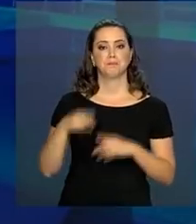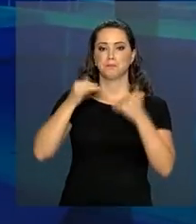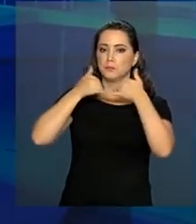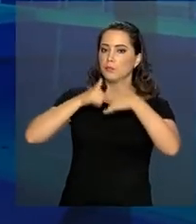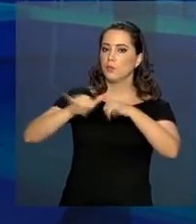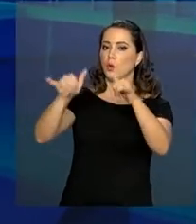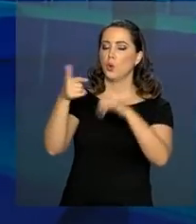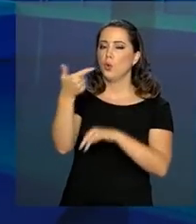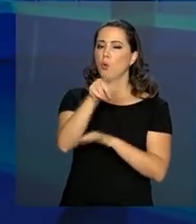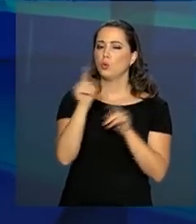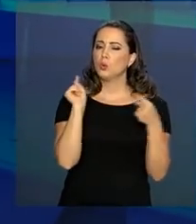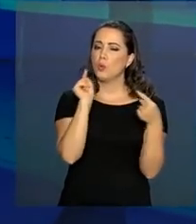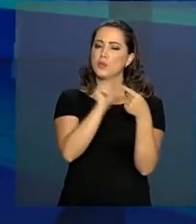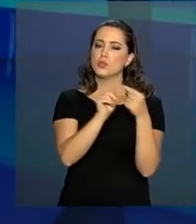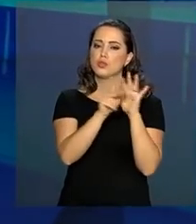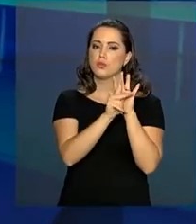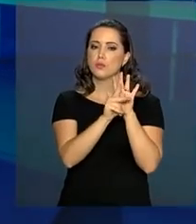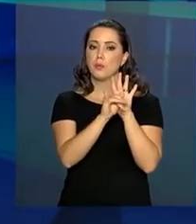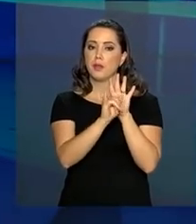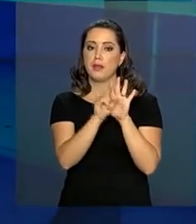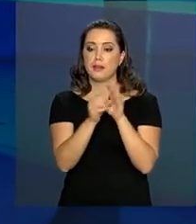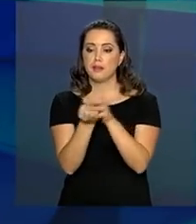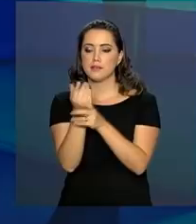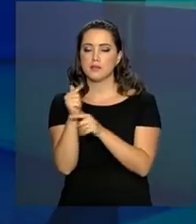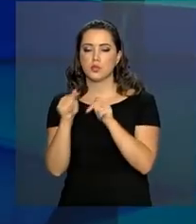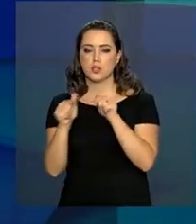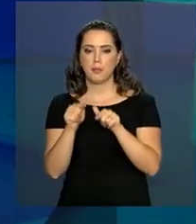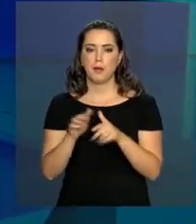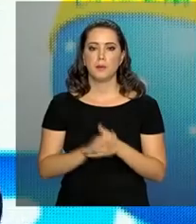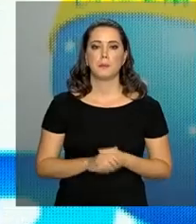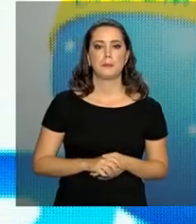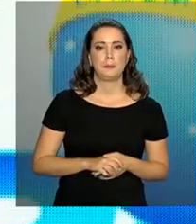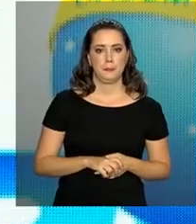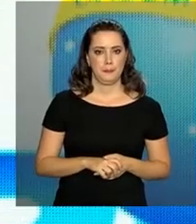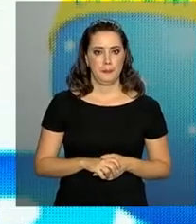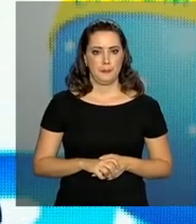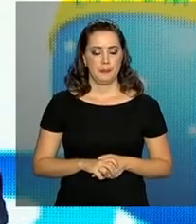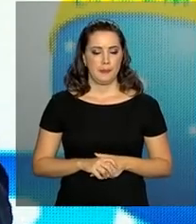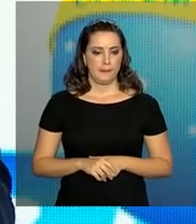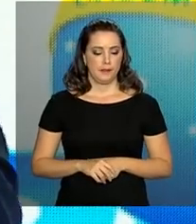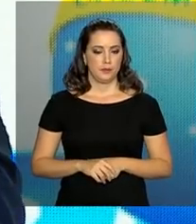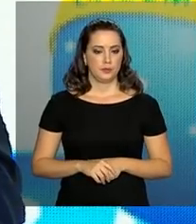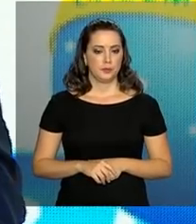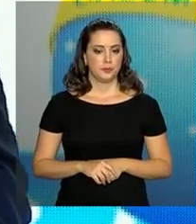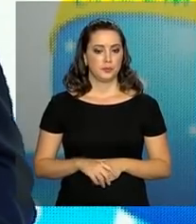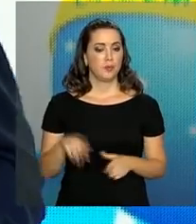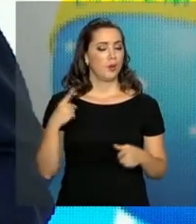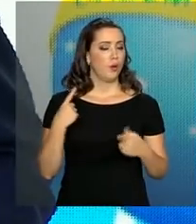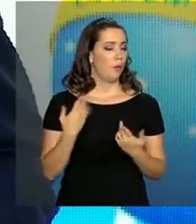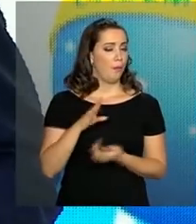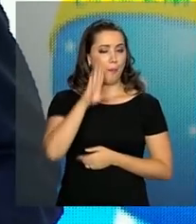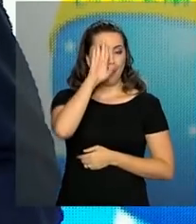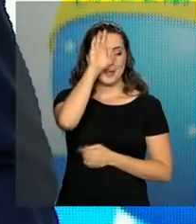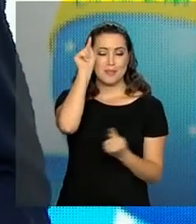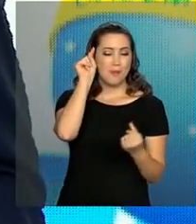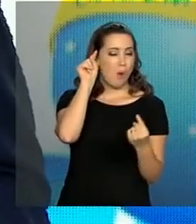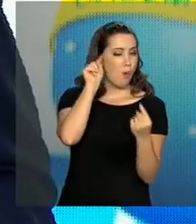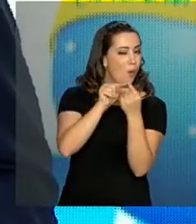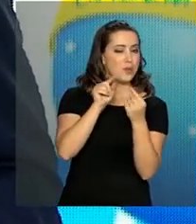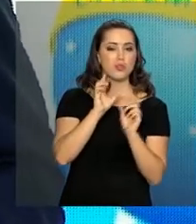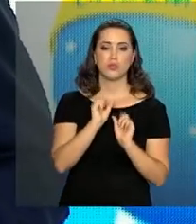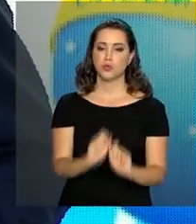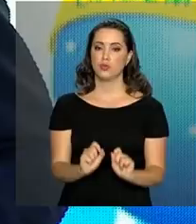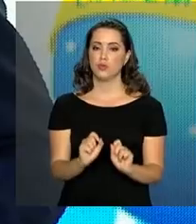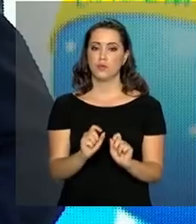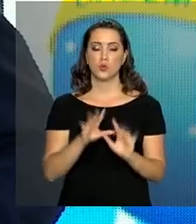Energia, outro objetivo do PPI é a geração de empregos. Foi a razão principal de todo esse esforço,